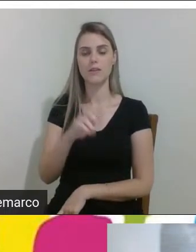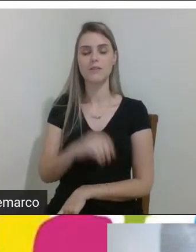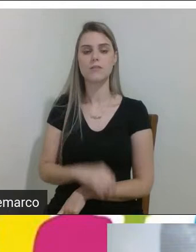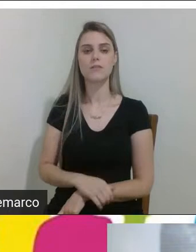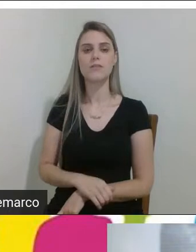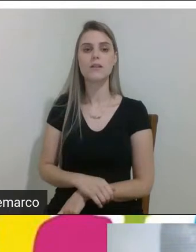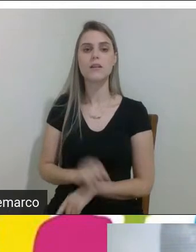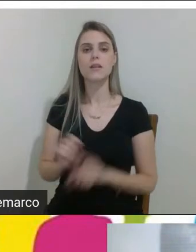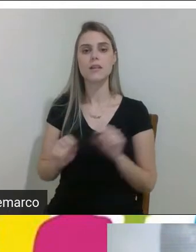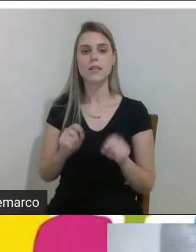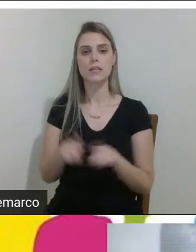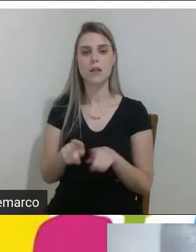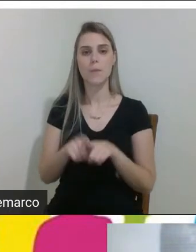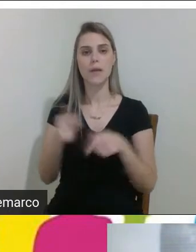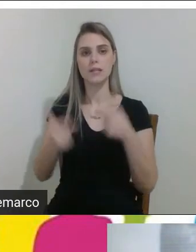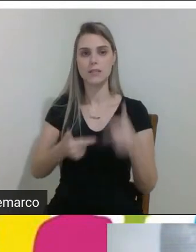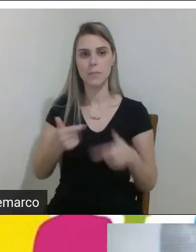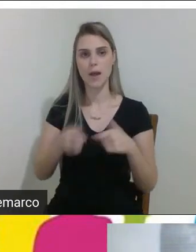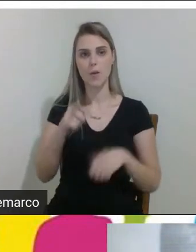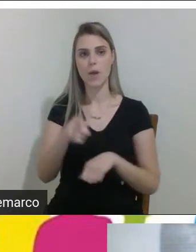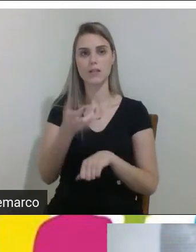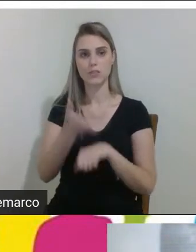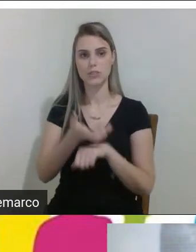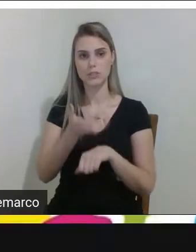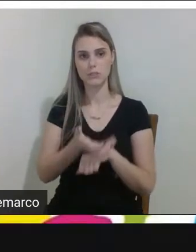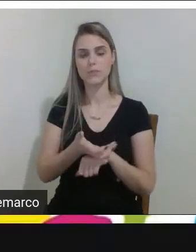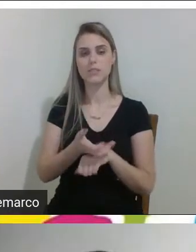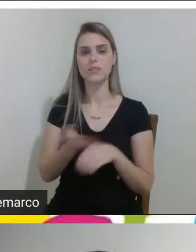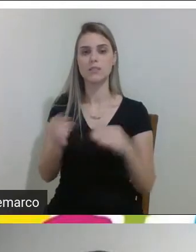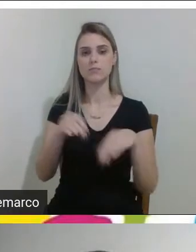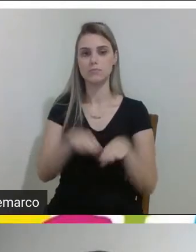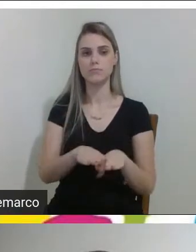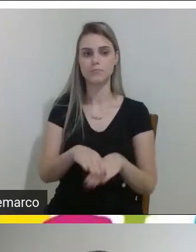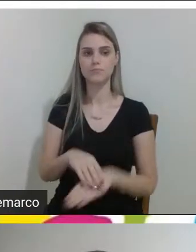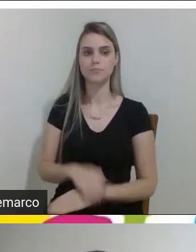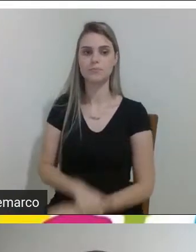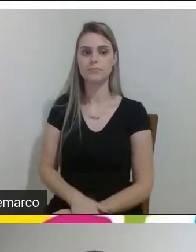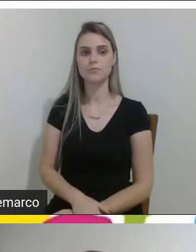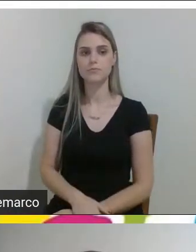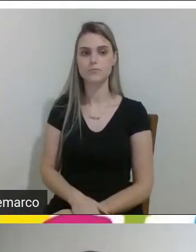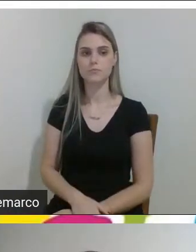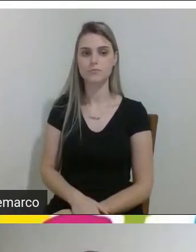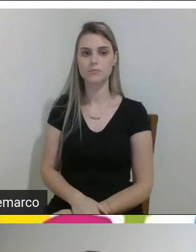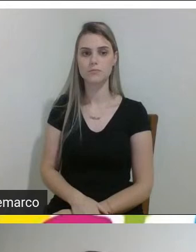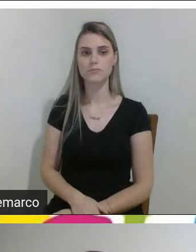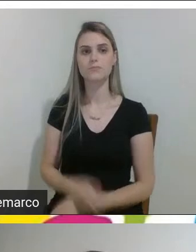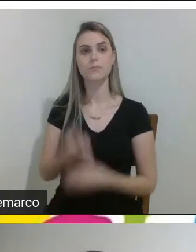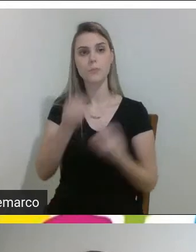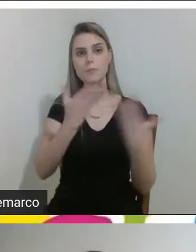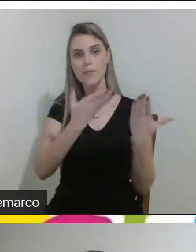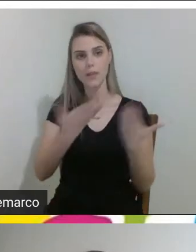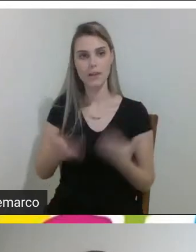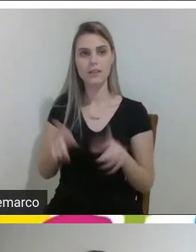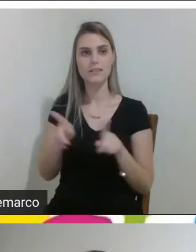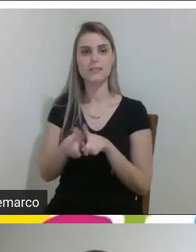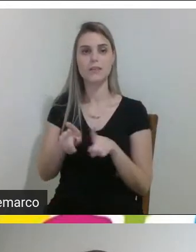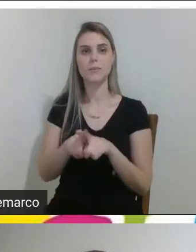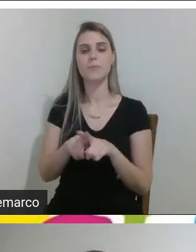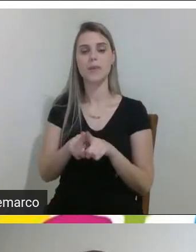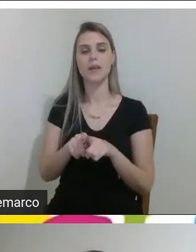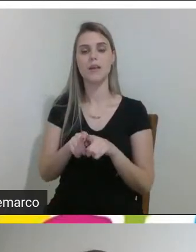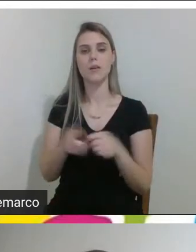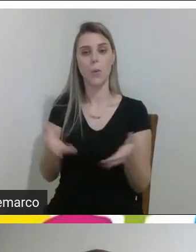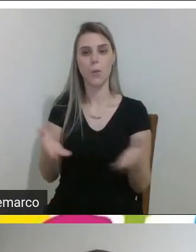também trabalha com esta disciplina de trabalho integrador então sejam bem-vindos também aqui a esse espaço